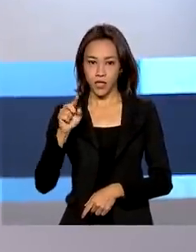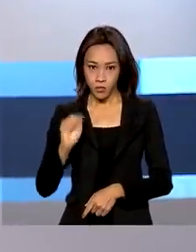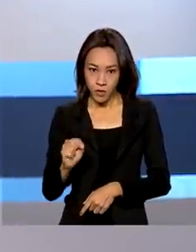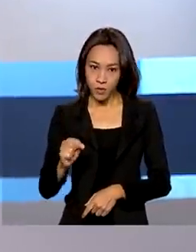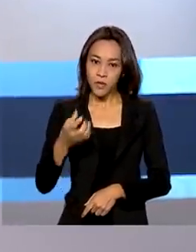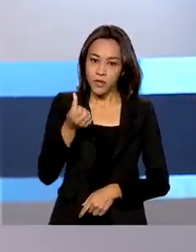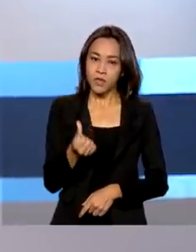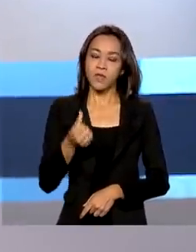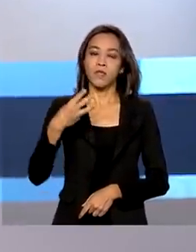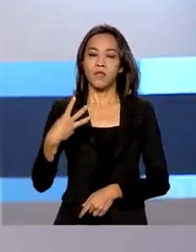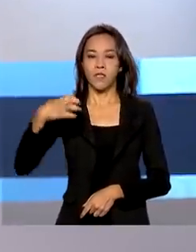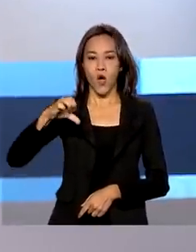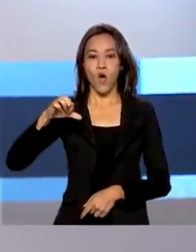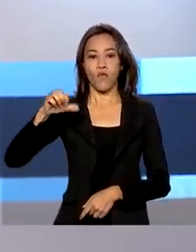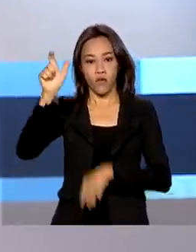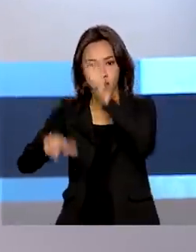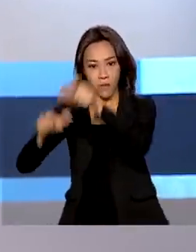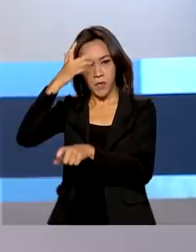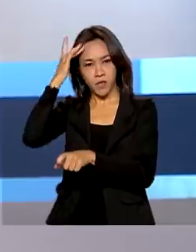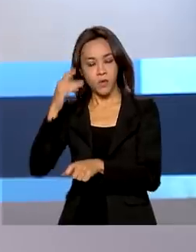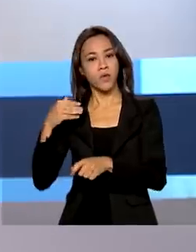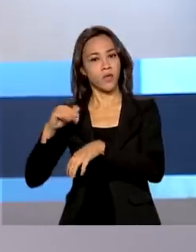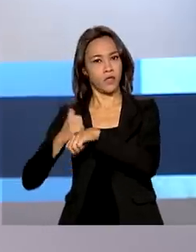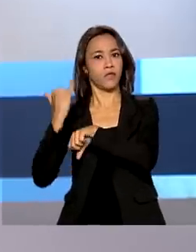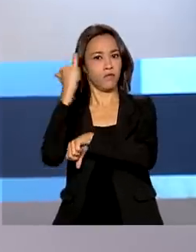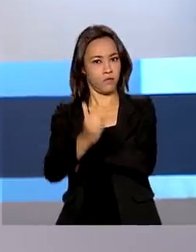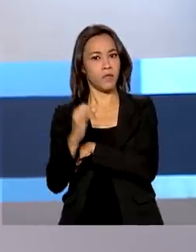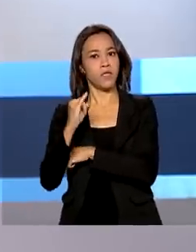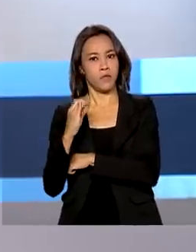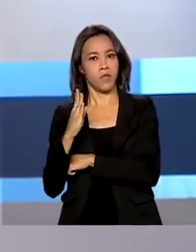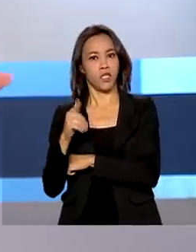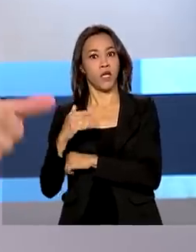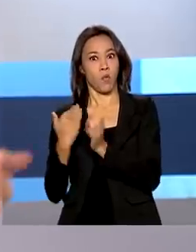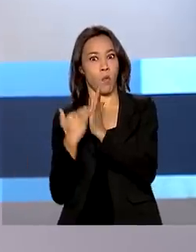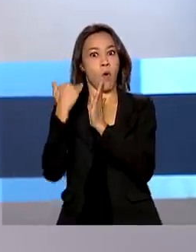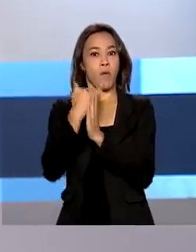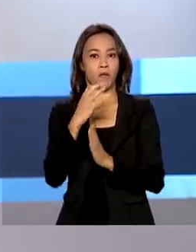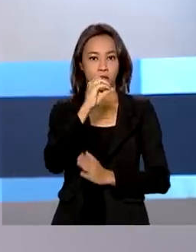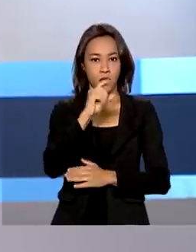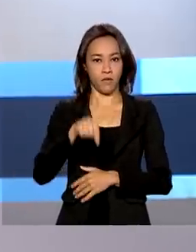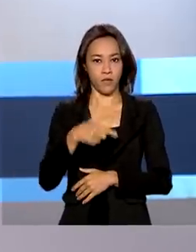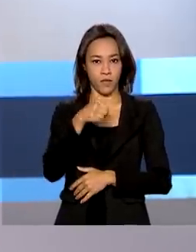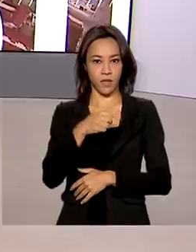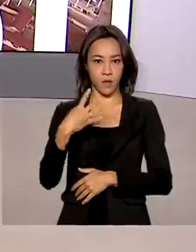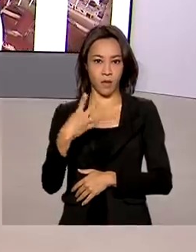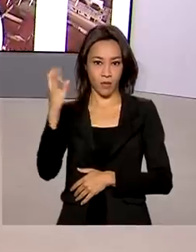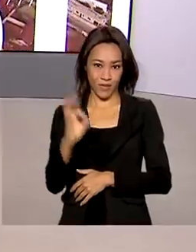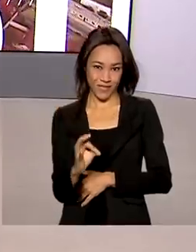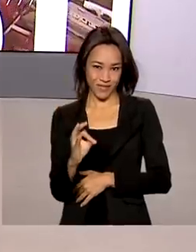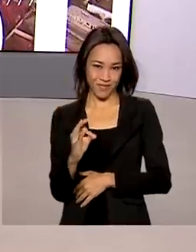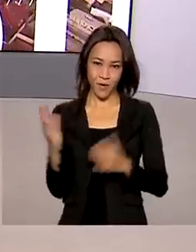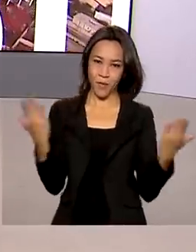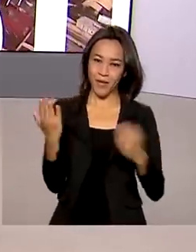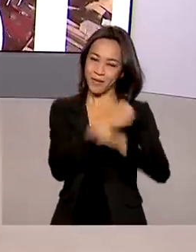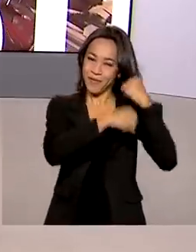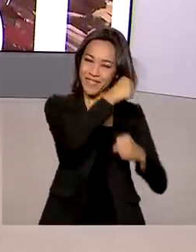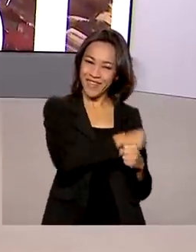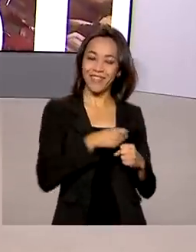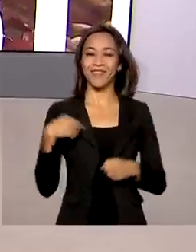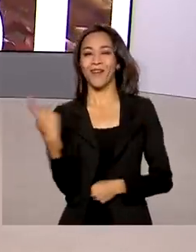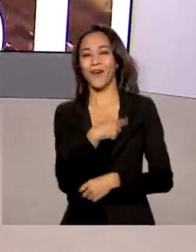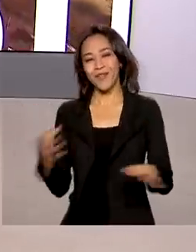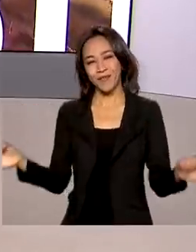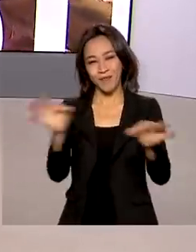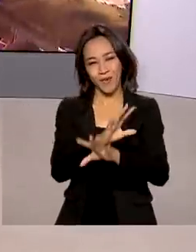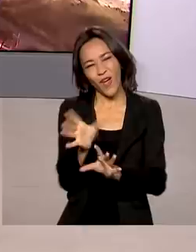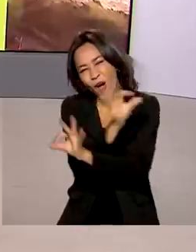pessoas, segundo o IBGE, um aumento de 0,74% em relação ao ano passado. O Brasil em Dia termina aqui,